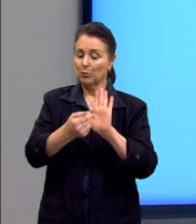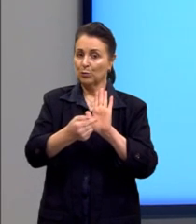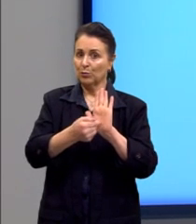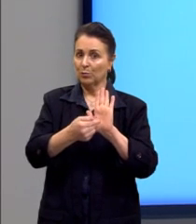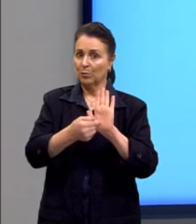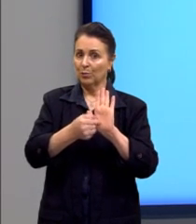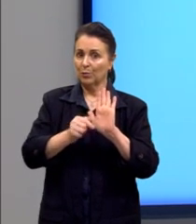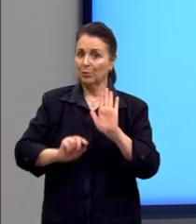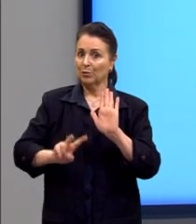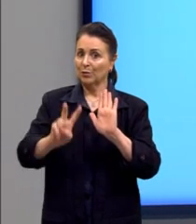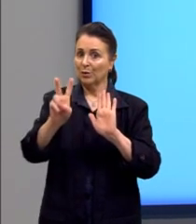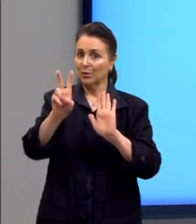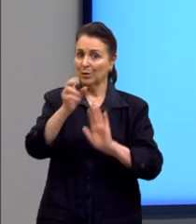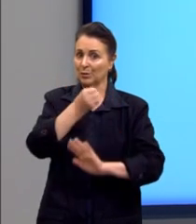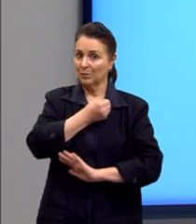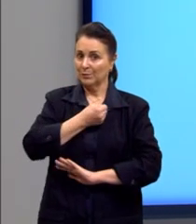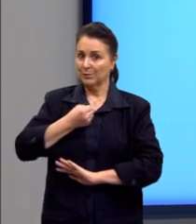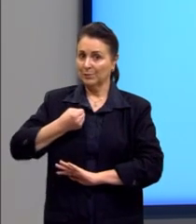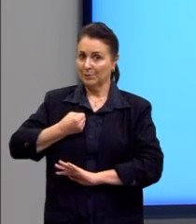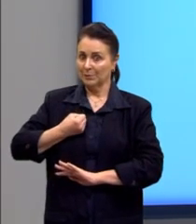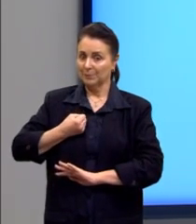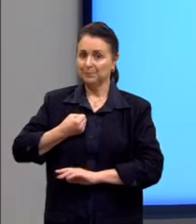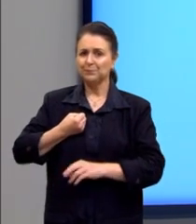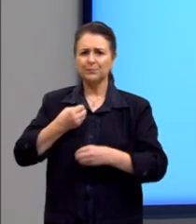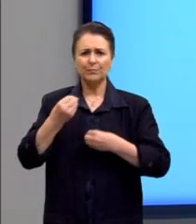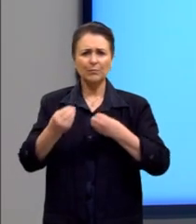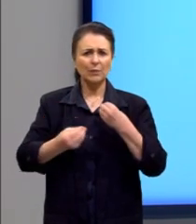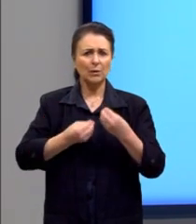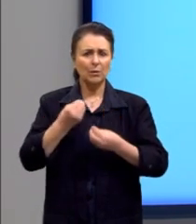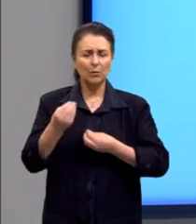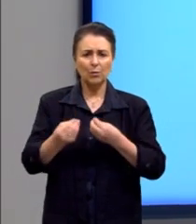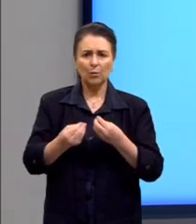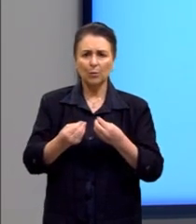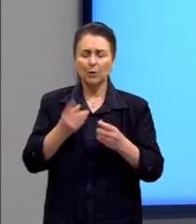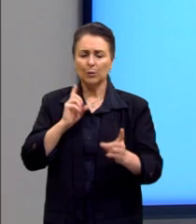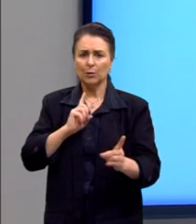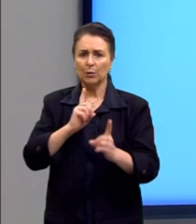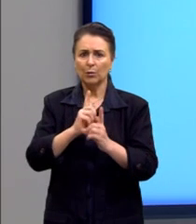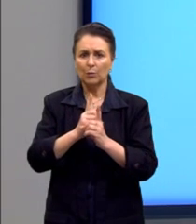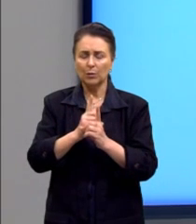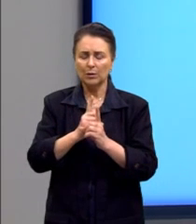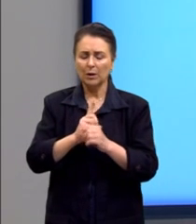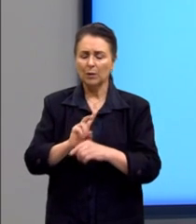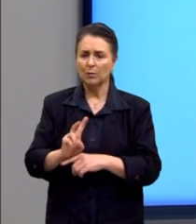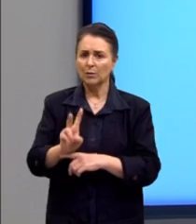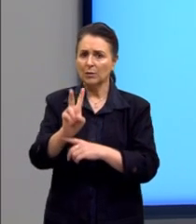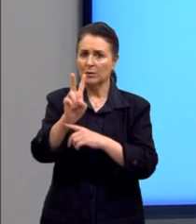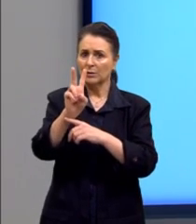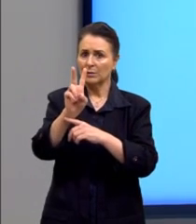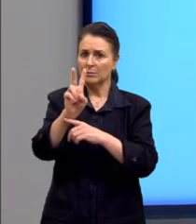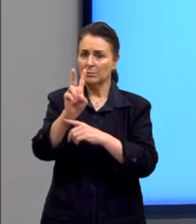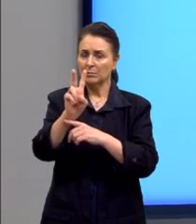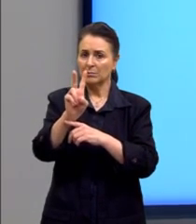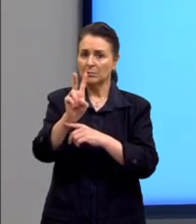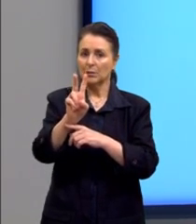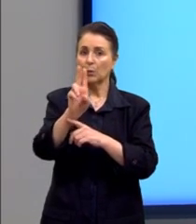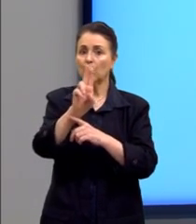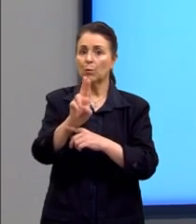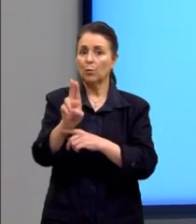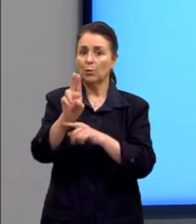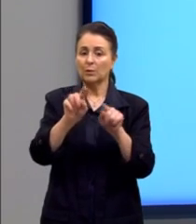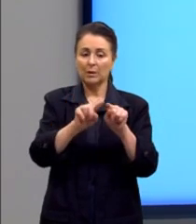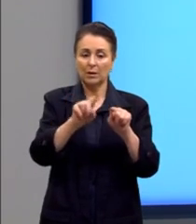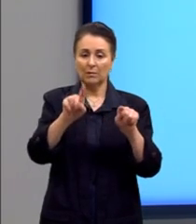Alguns valores numéricos. Como que nós podemos chegar nesses valores? Pegando aqui a nossa variável x e